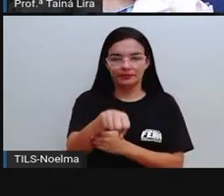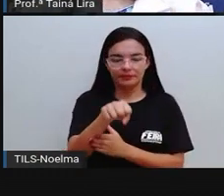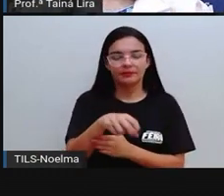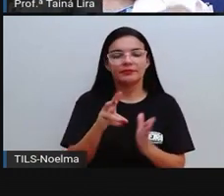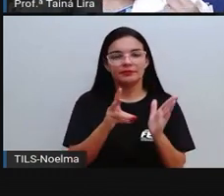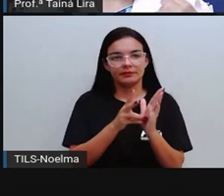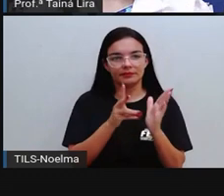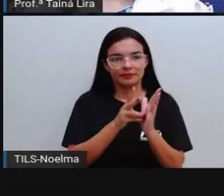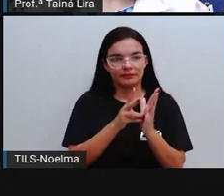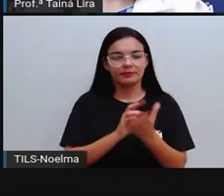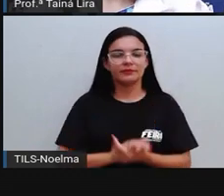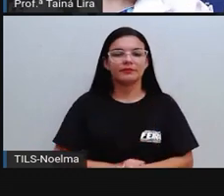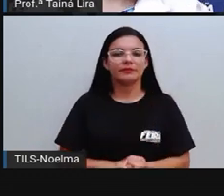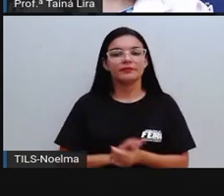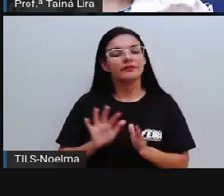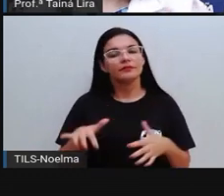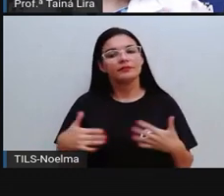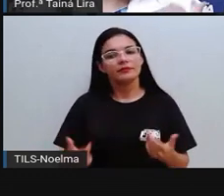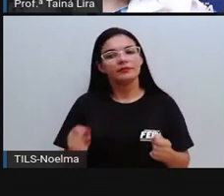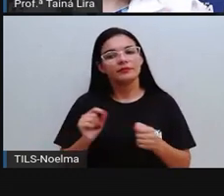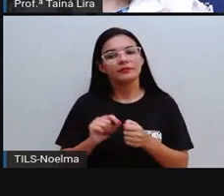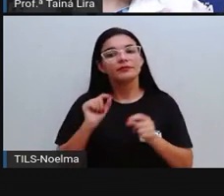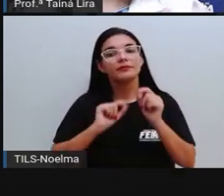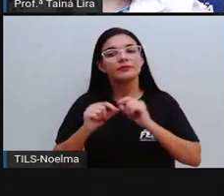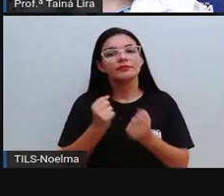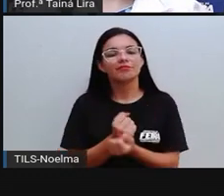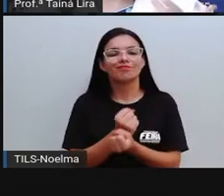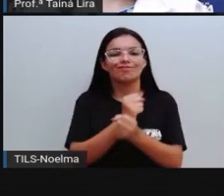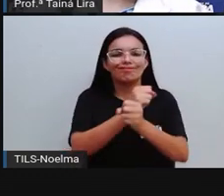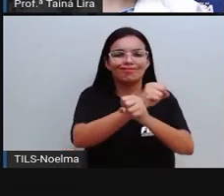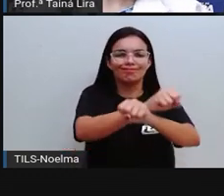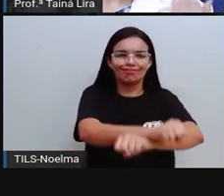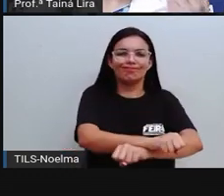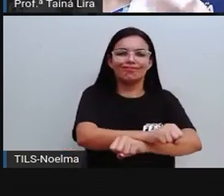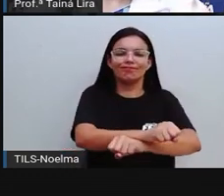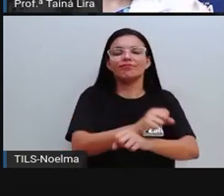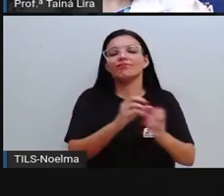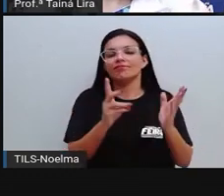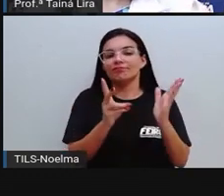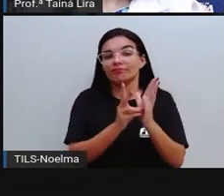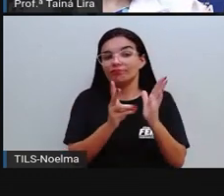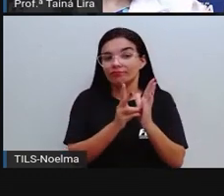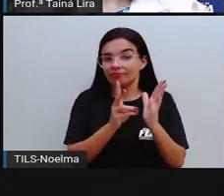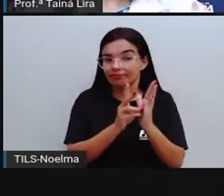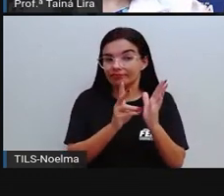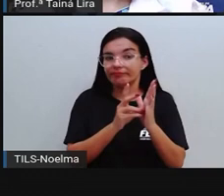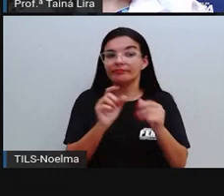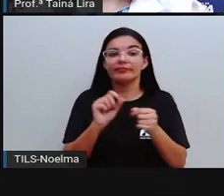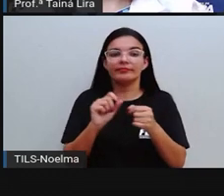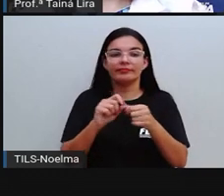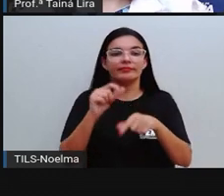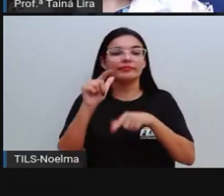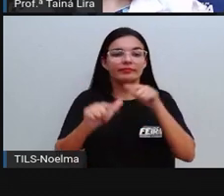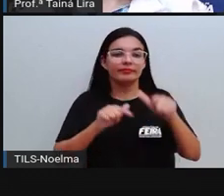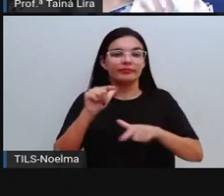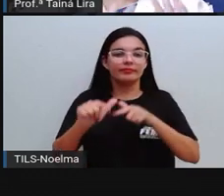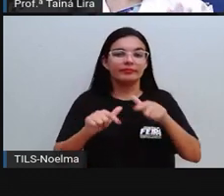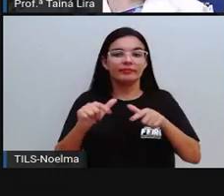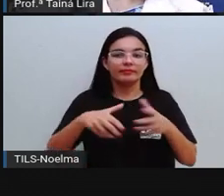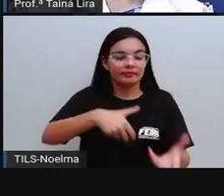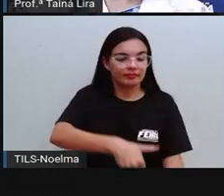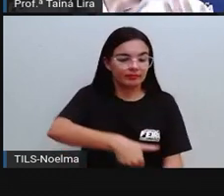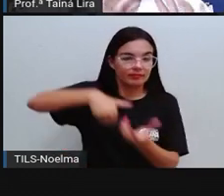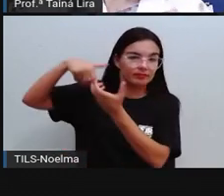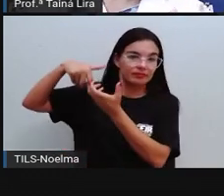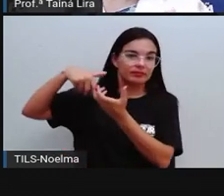tentaram, inclusive, escravizar, né, os índios pra fazerem aí esse trabalho, tá? Mas essa